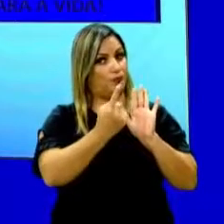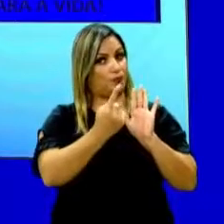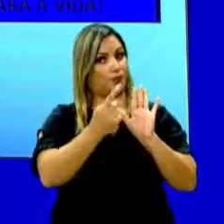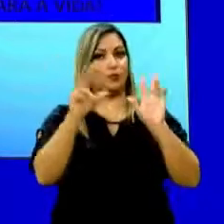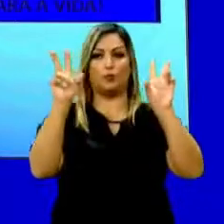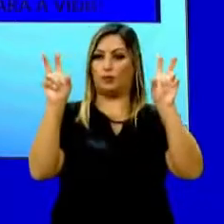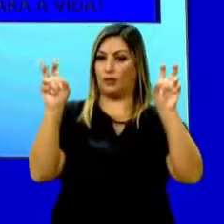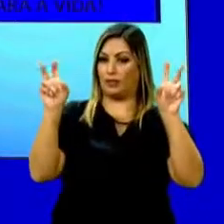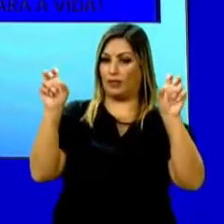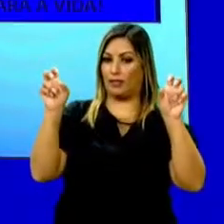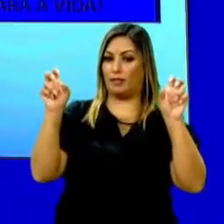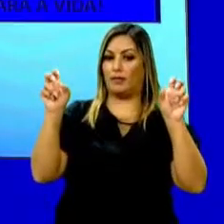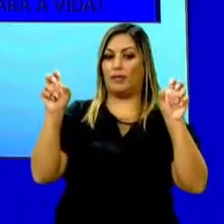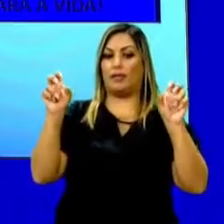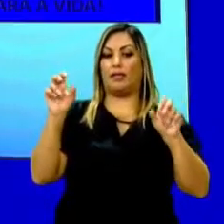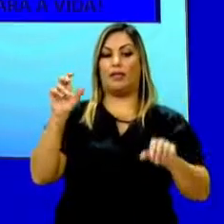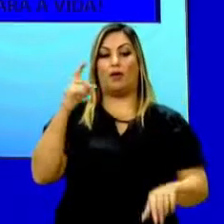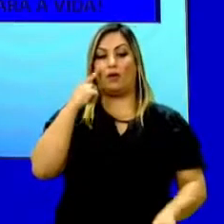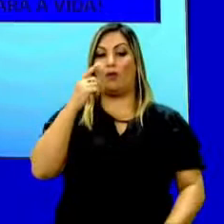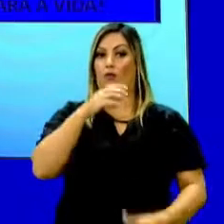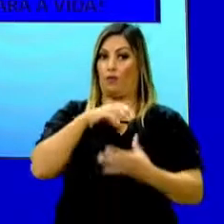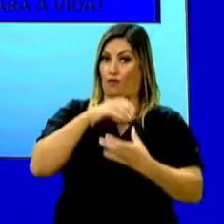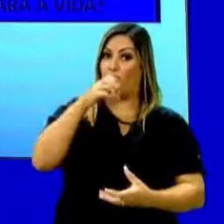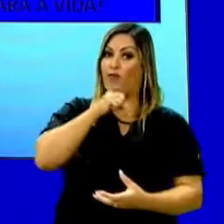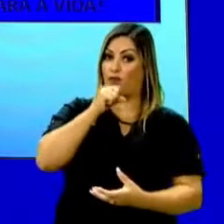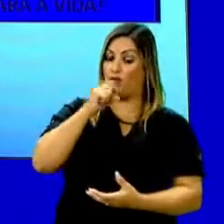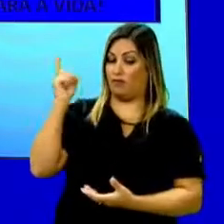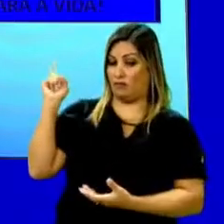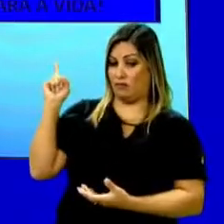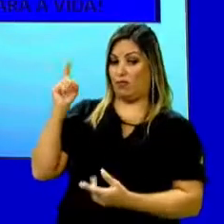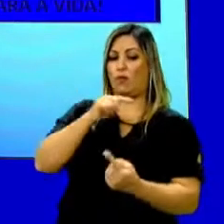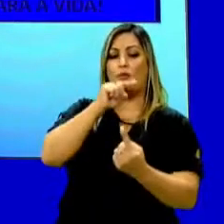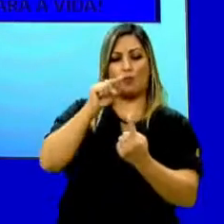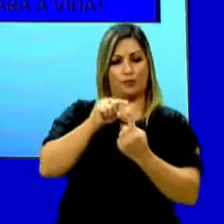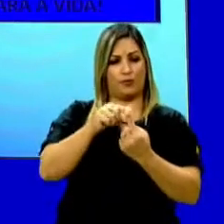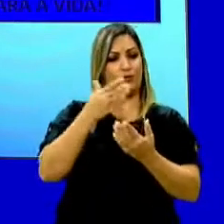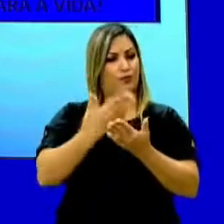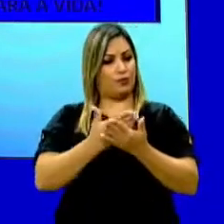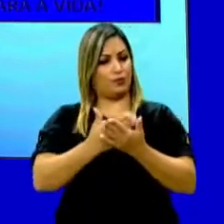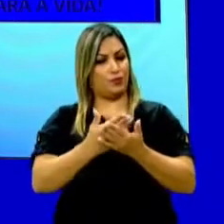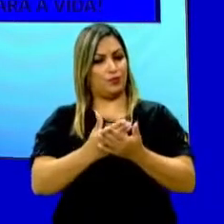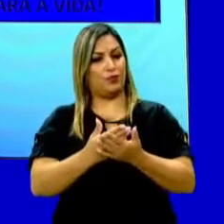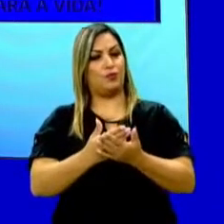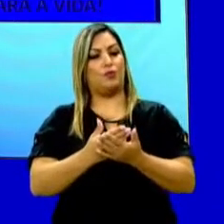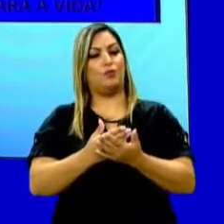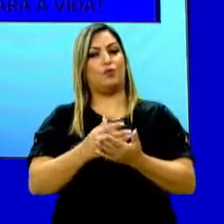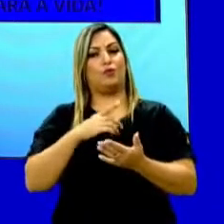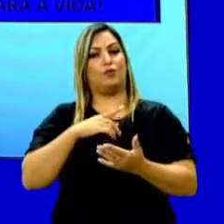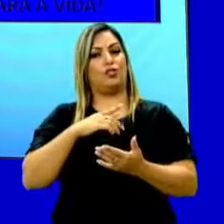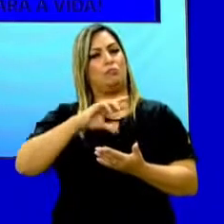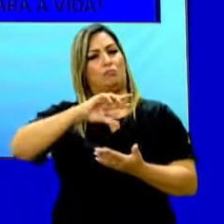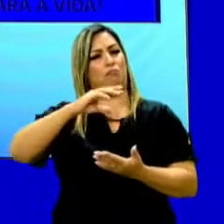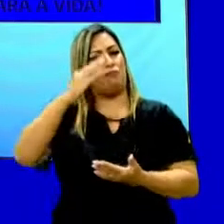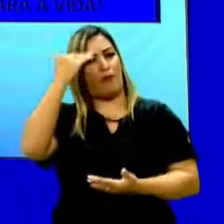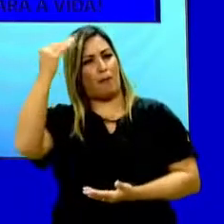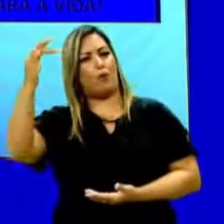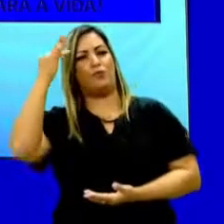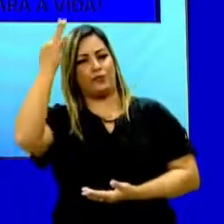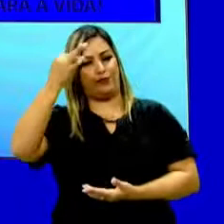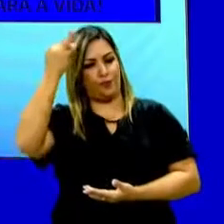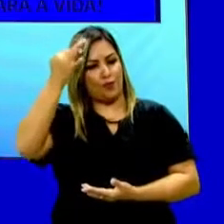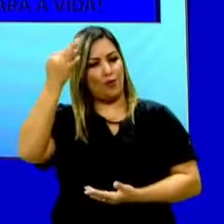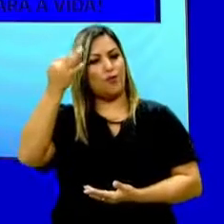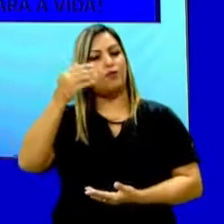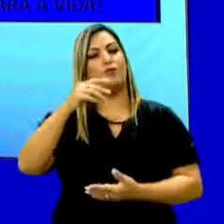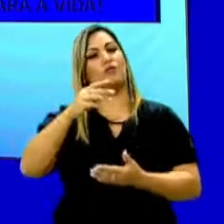o tema Velhice foi objetivo de estudos de brilhantes filósofos